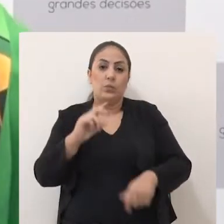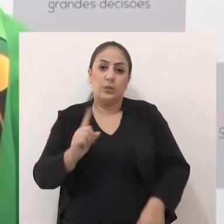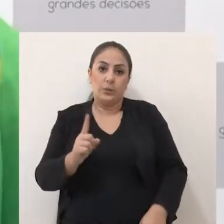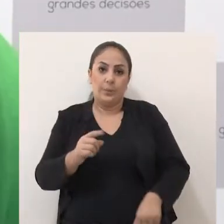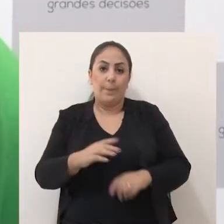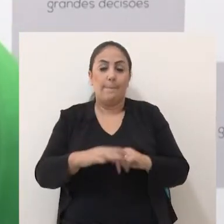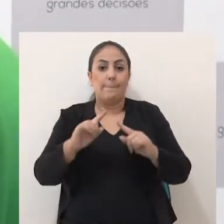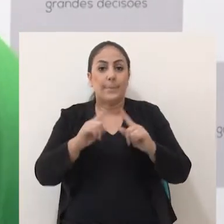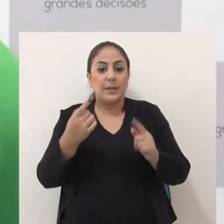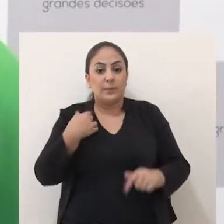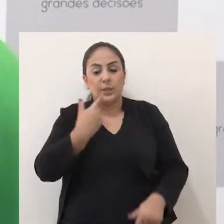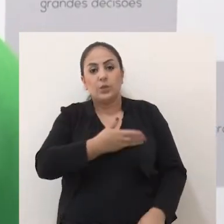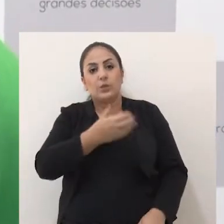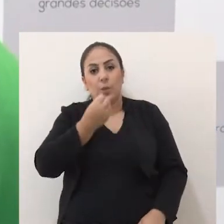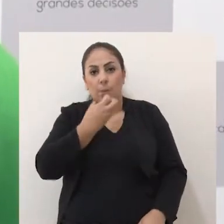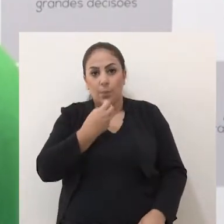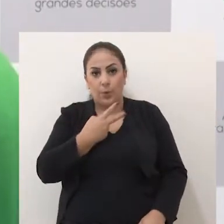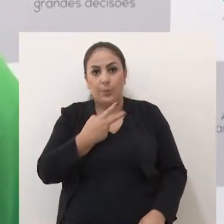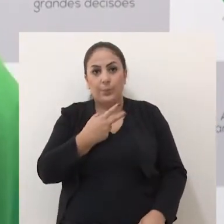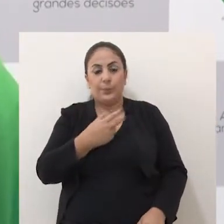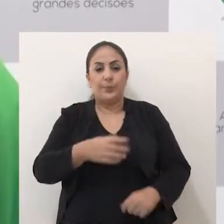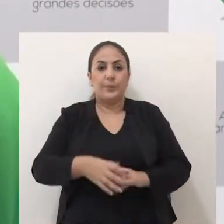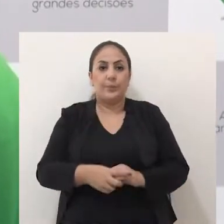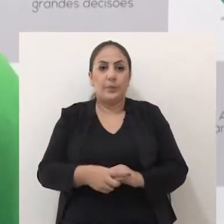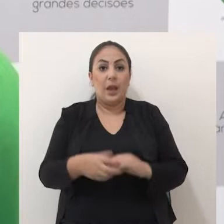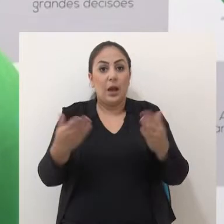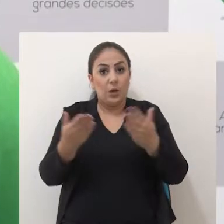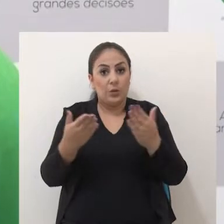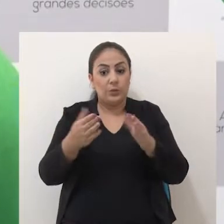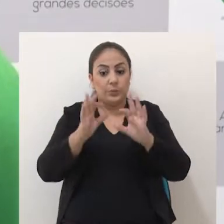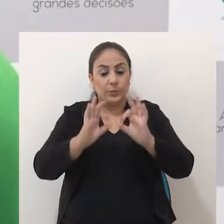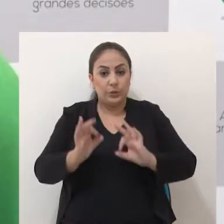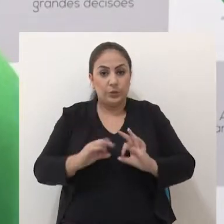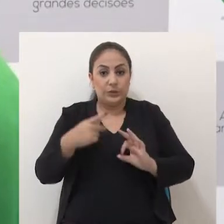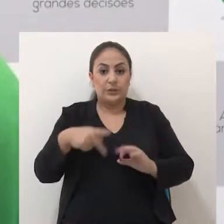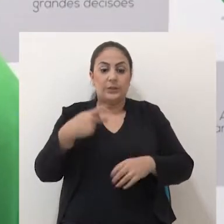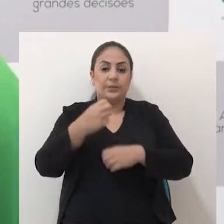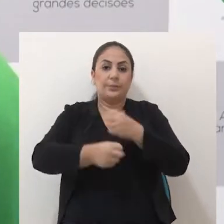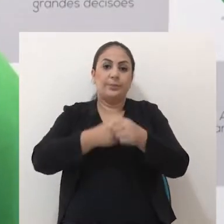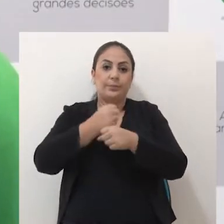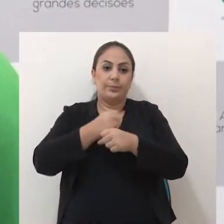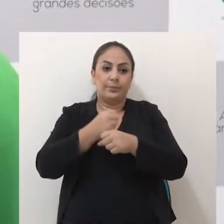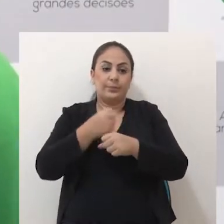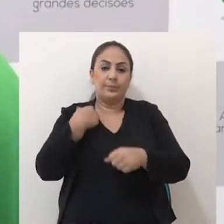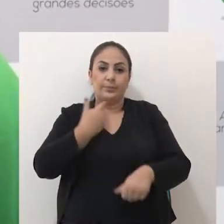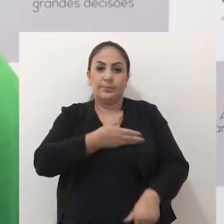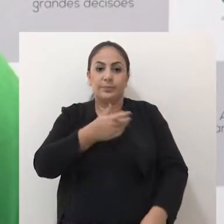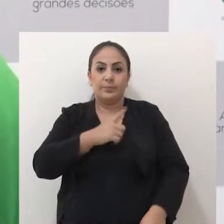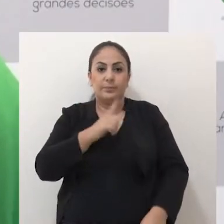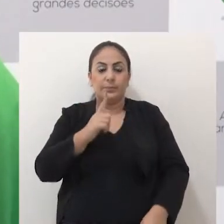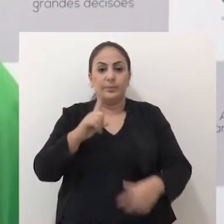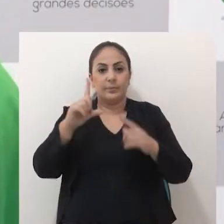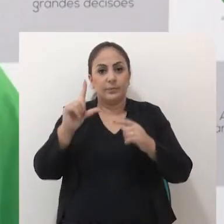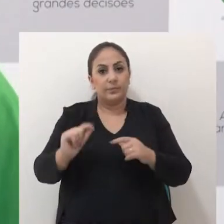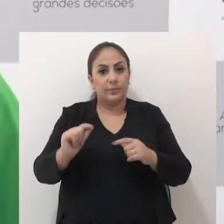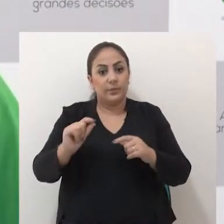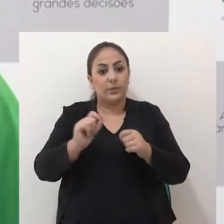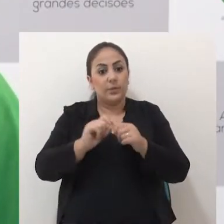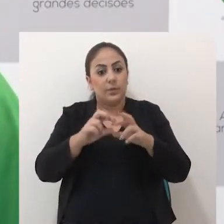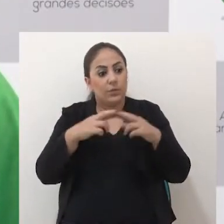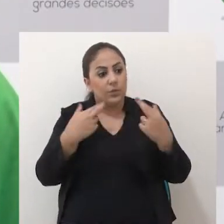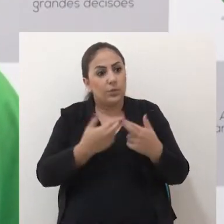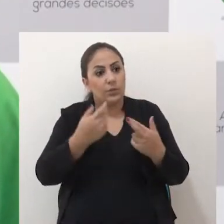Mas para nós foi gratificante. Tanto é que a gente agora, projeto para esse ano, nós terminamos o Carnaval, se